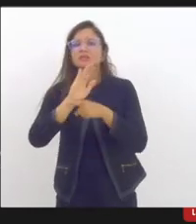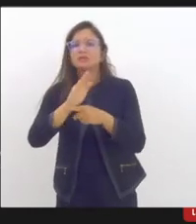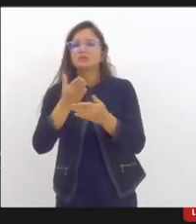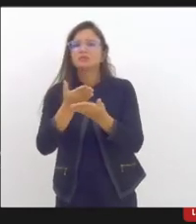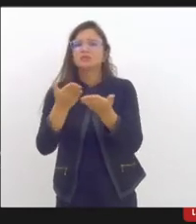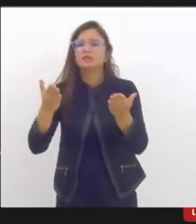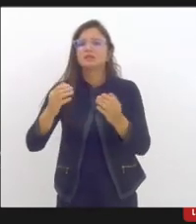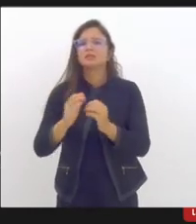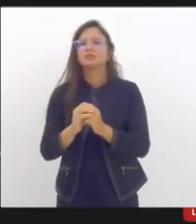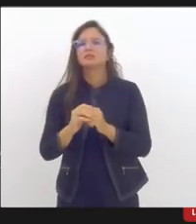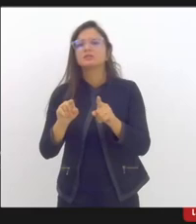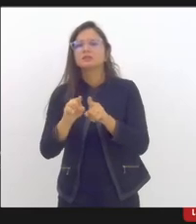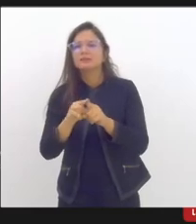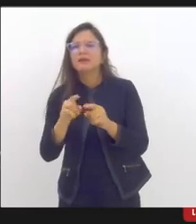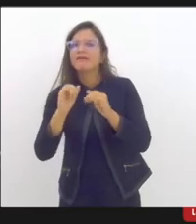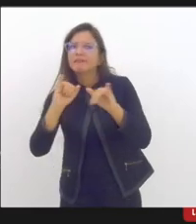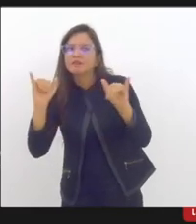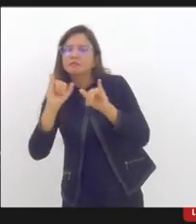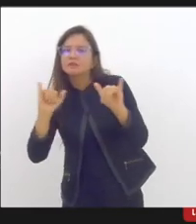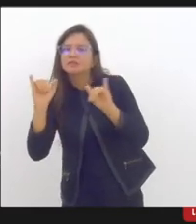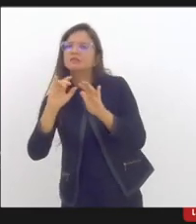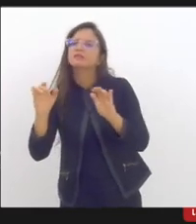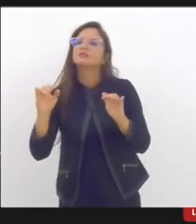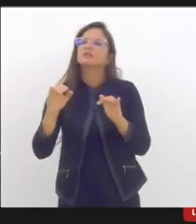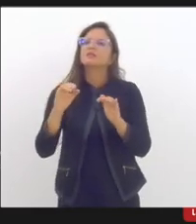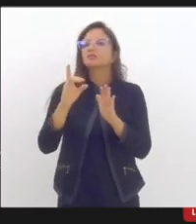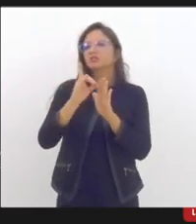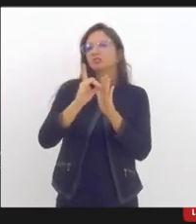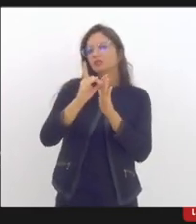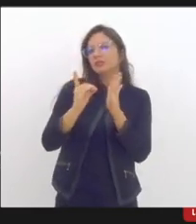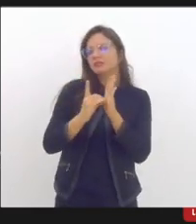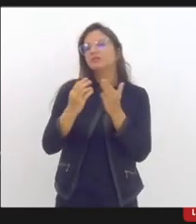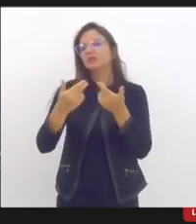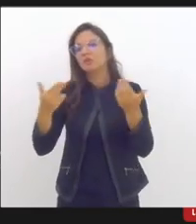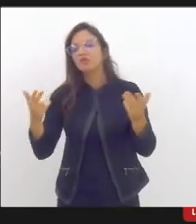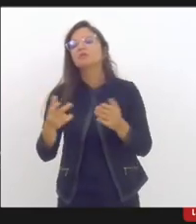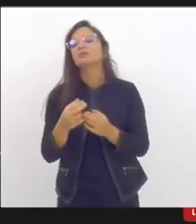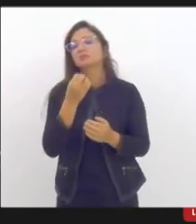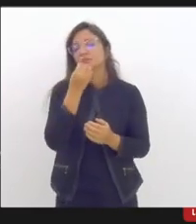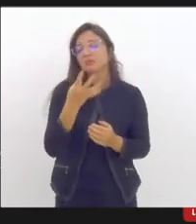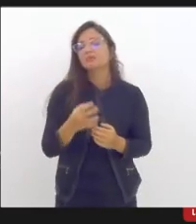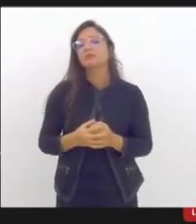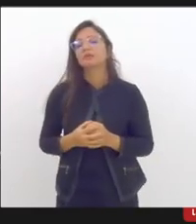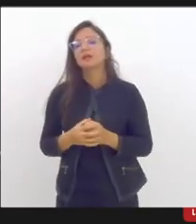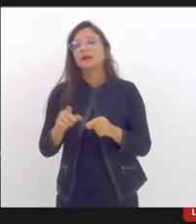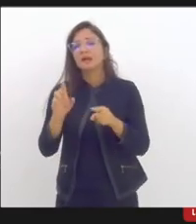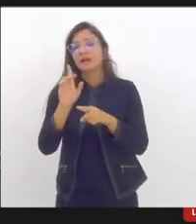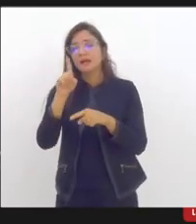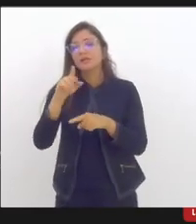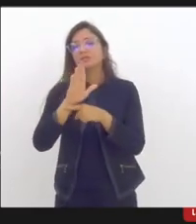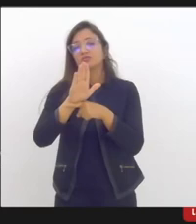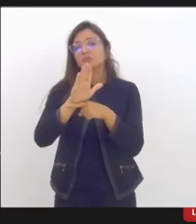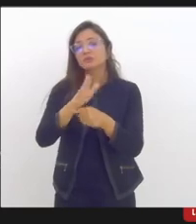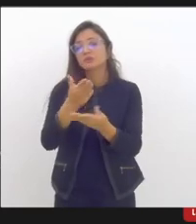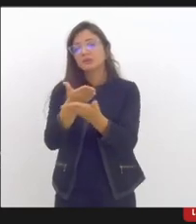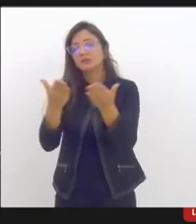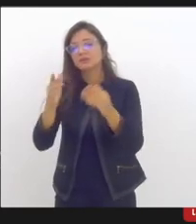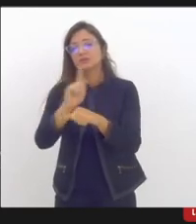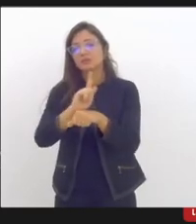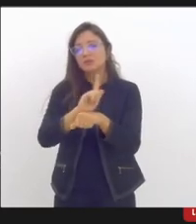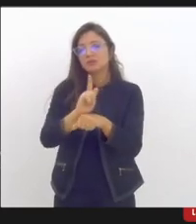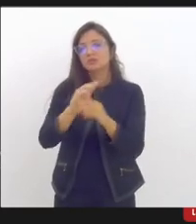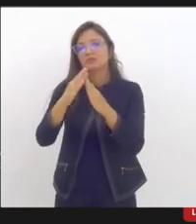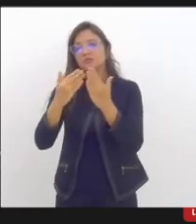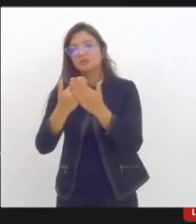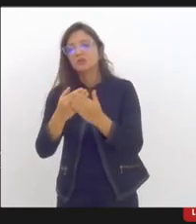publicização de diretrizes que possam subsidiar a atuação aí da gestão escolar, da equipe